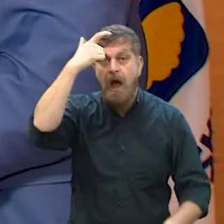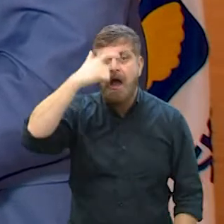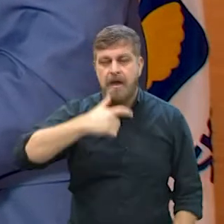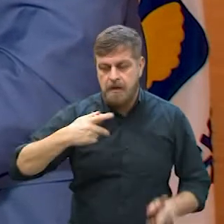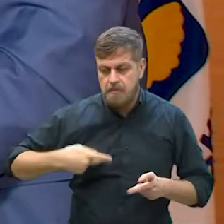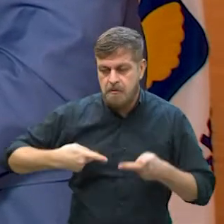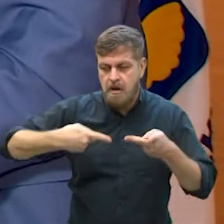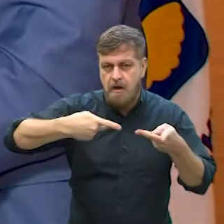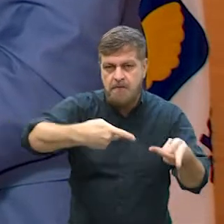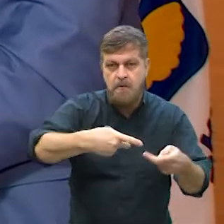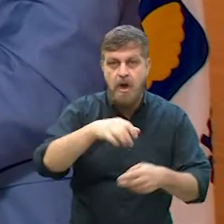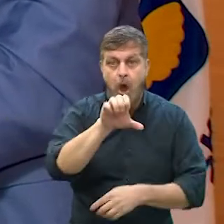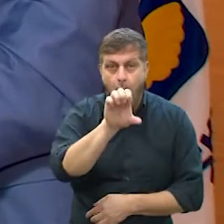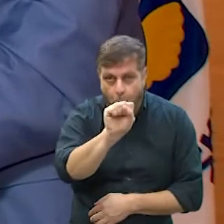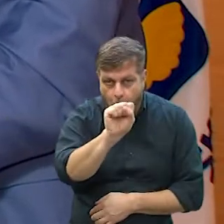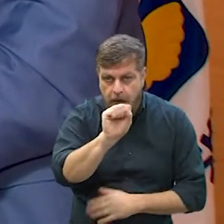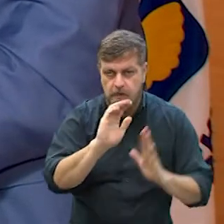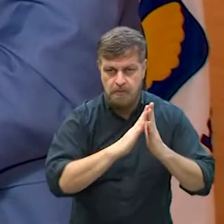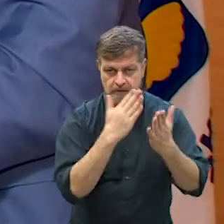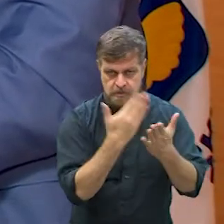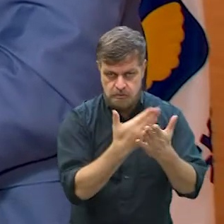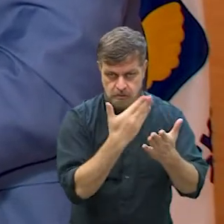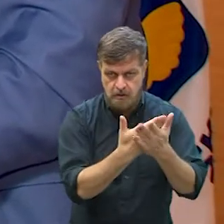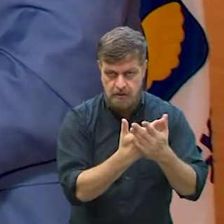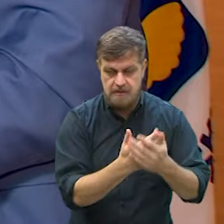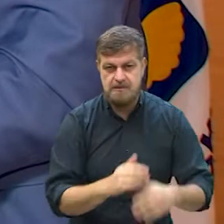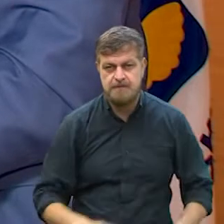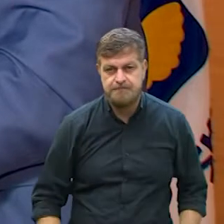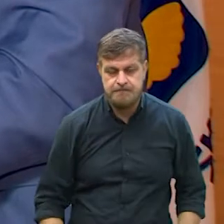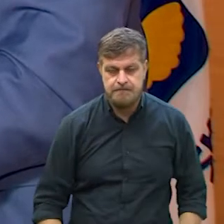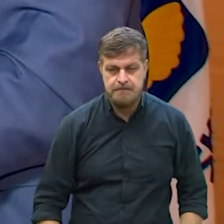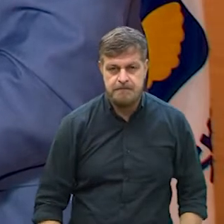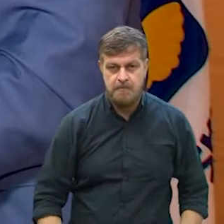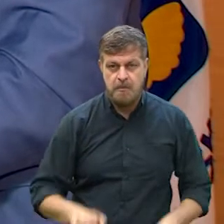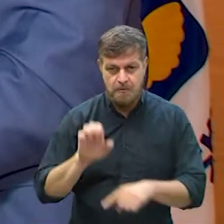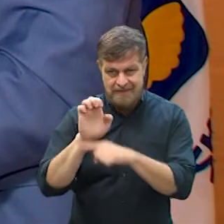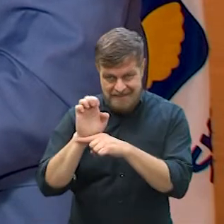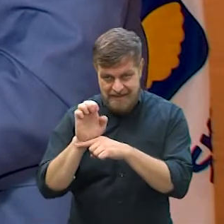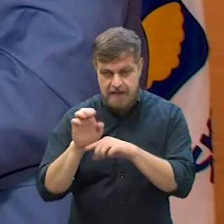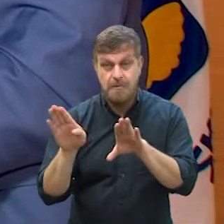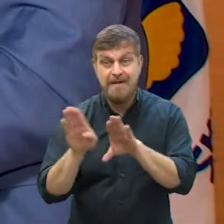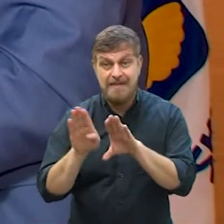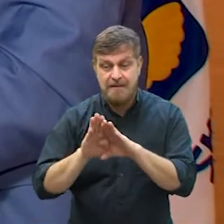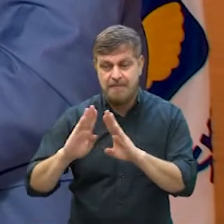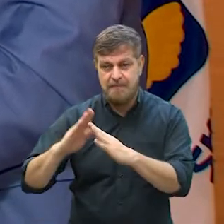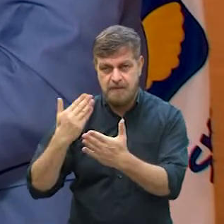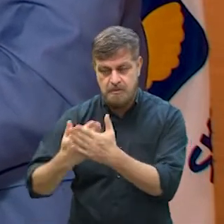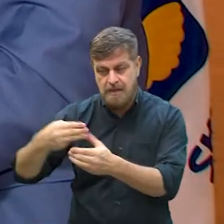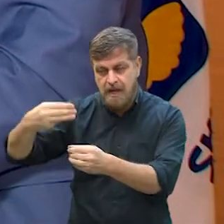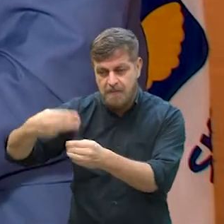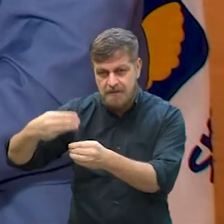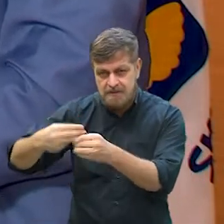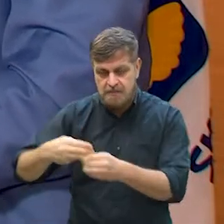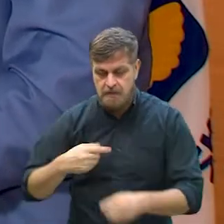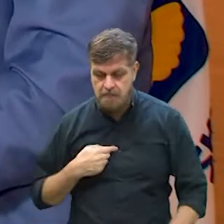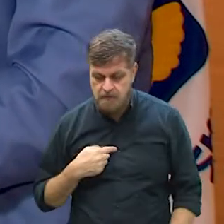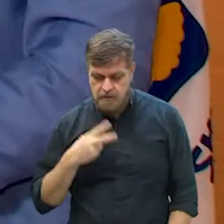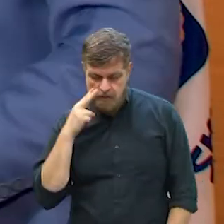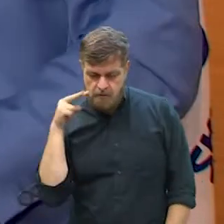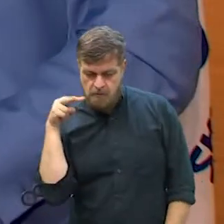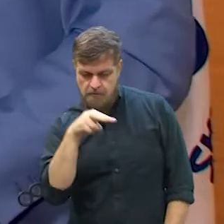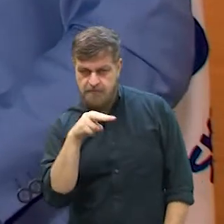eu visitei aproximadamente oito escolas entre escolas particulares, entre escolas estaduais e municipais. A